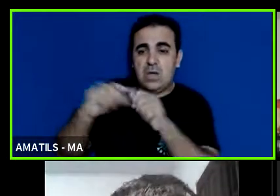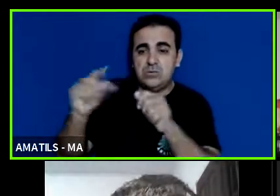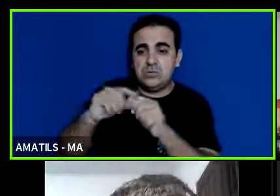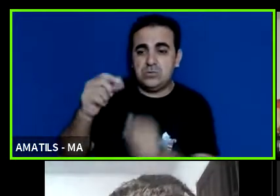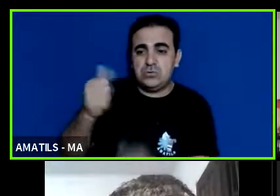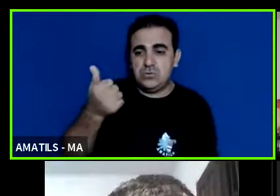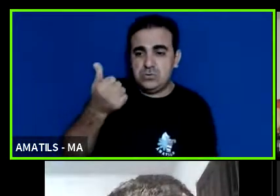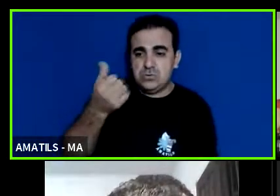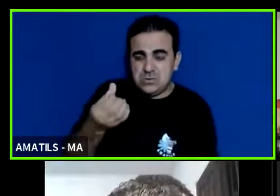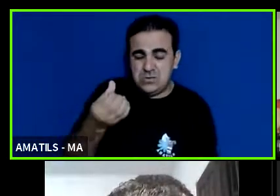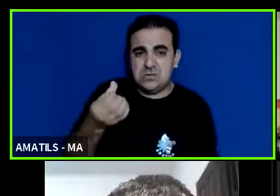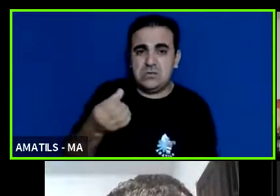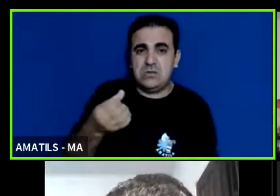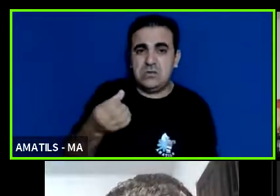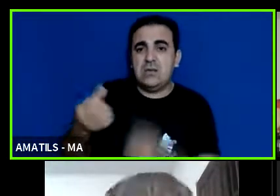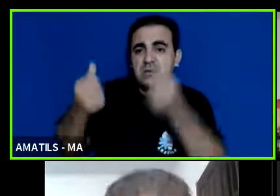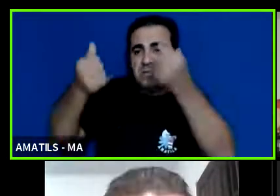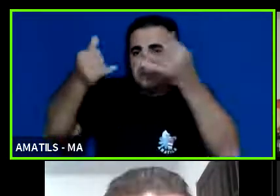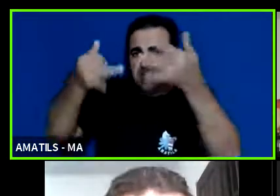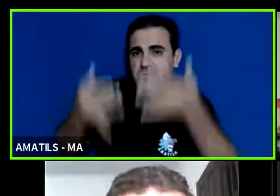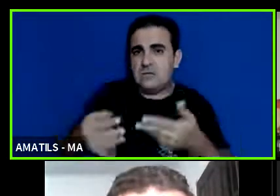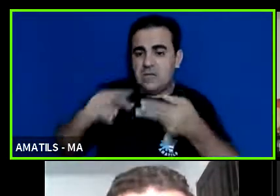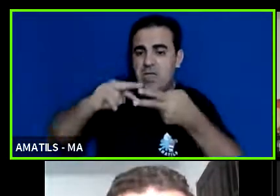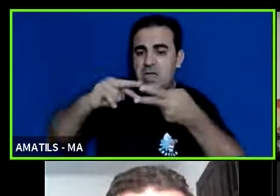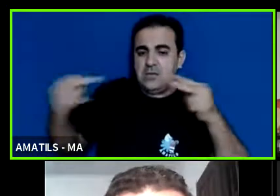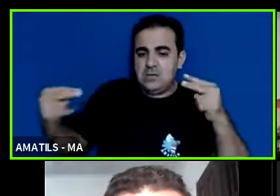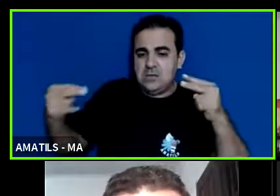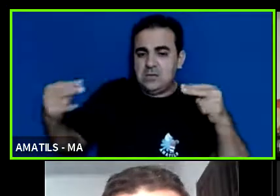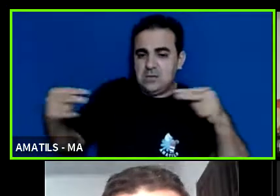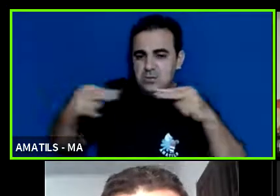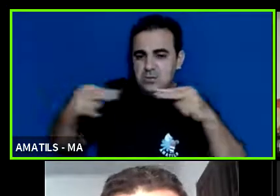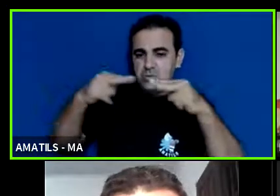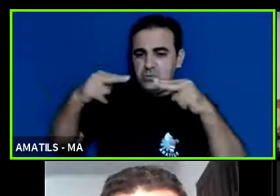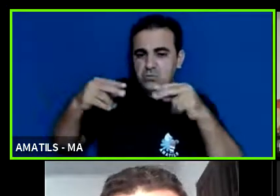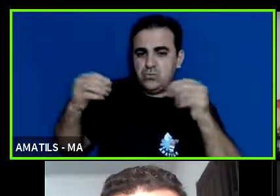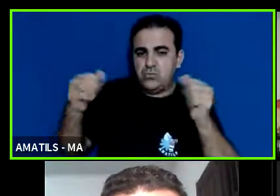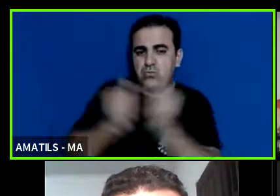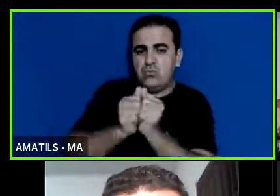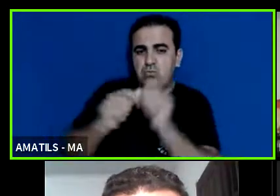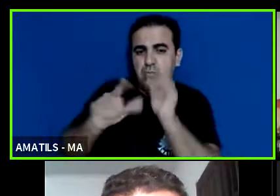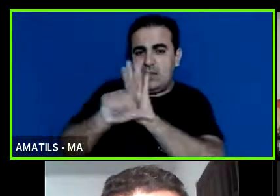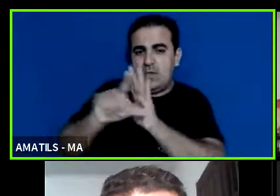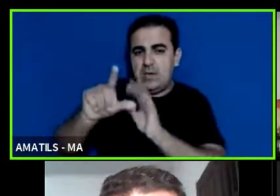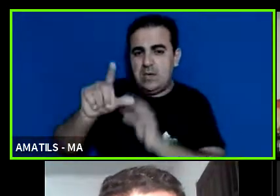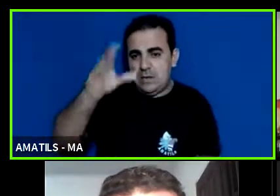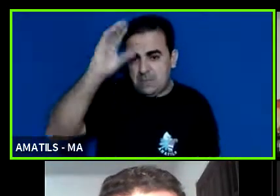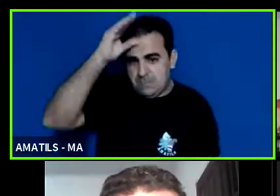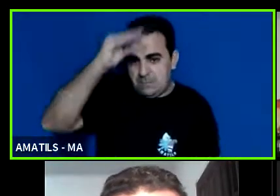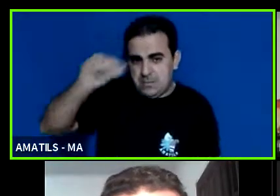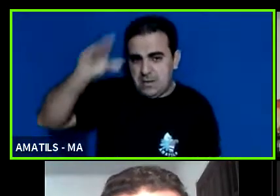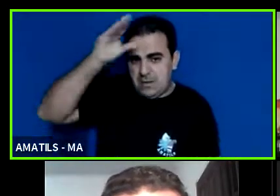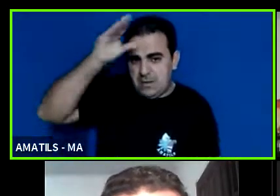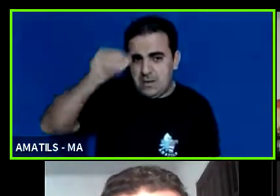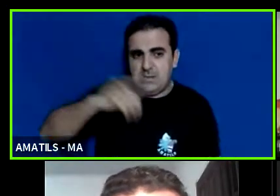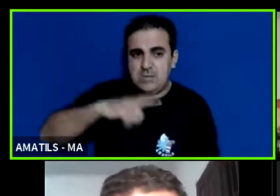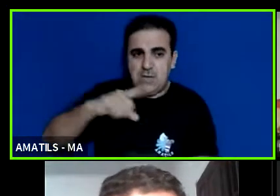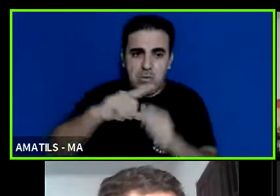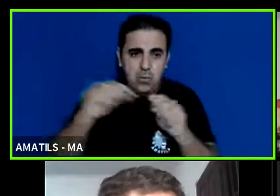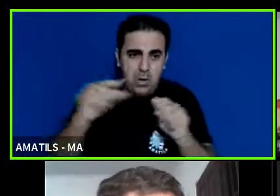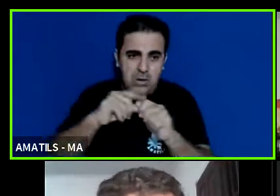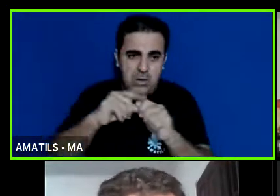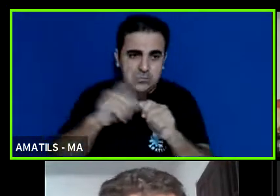que aí alinca então a lei Pelé que é a 9.615 especificamente nos artigos